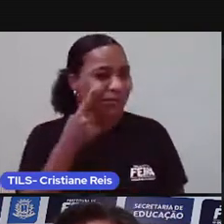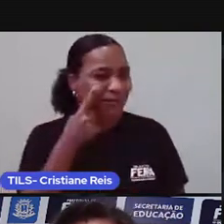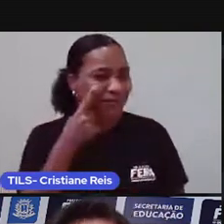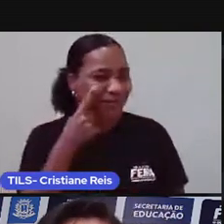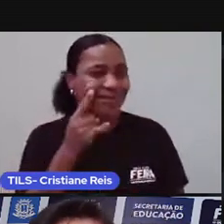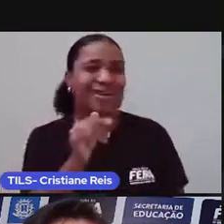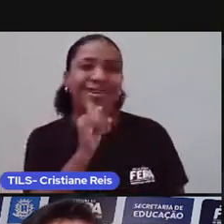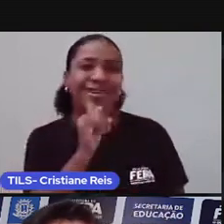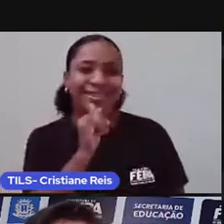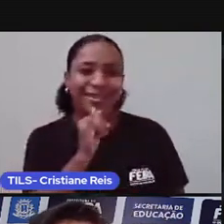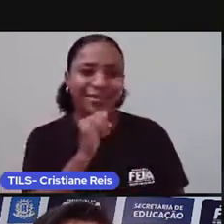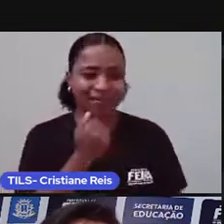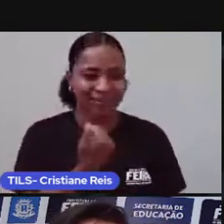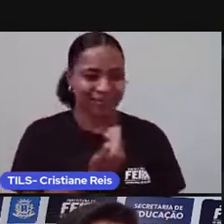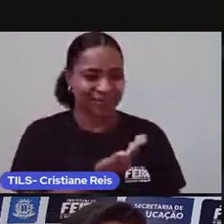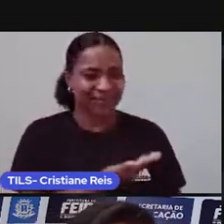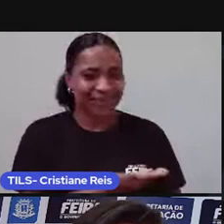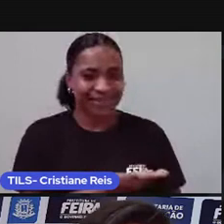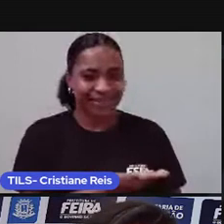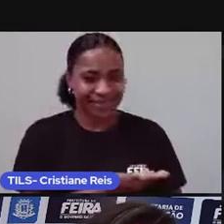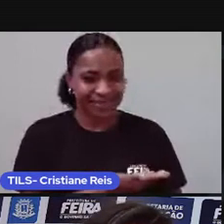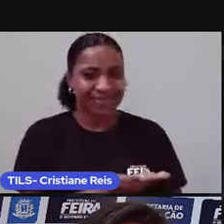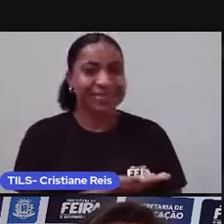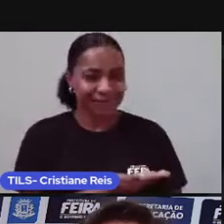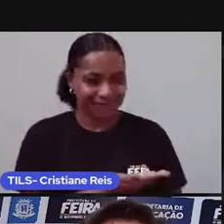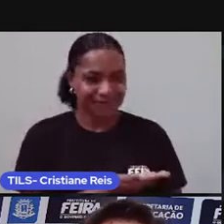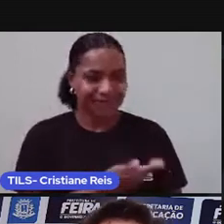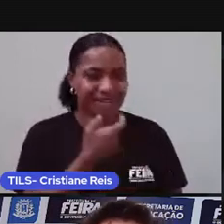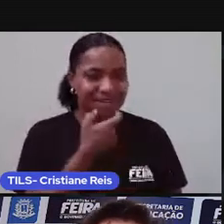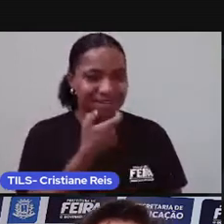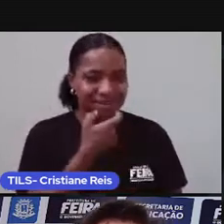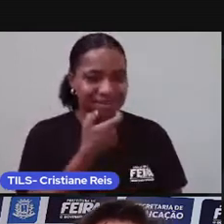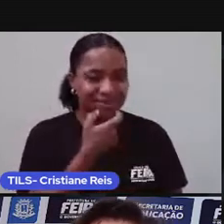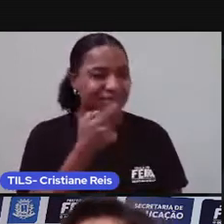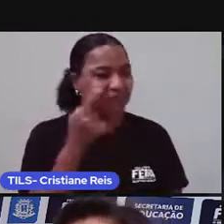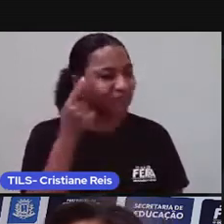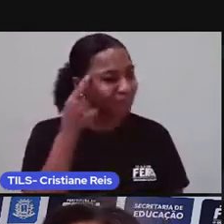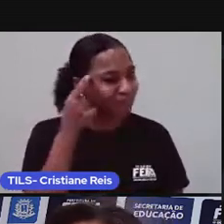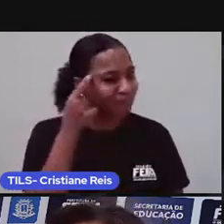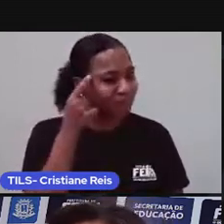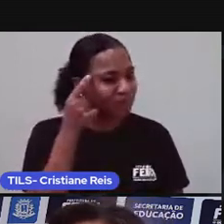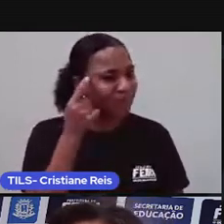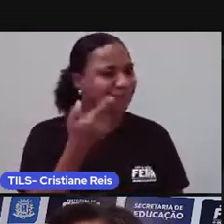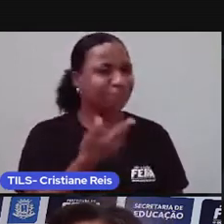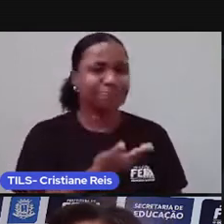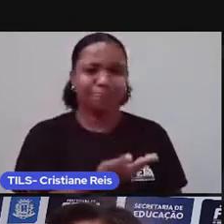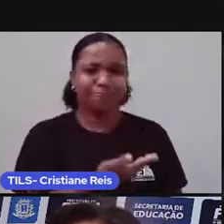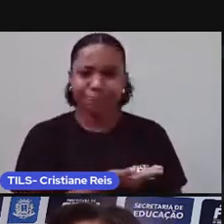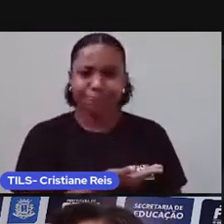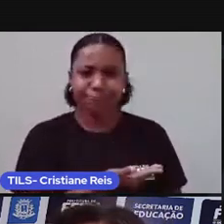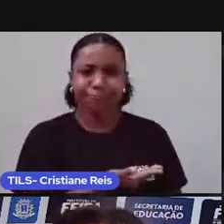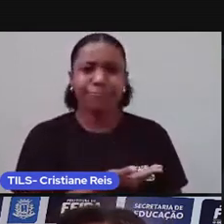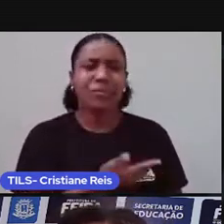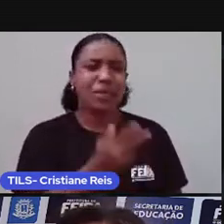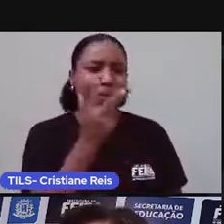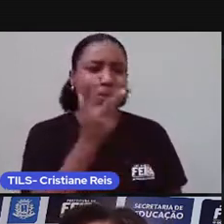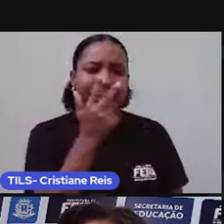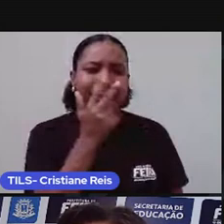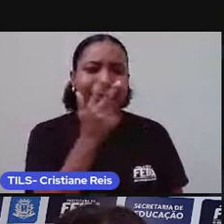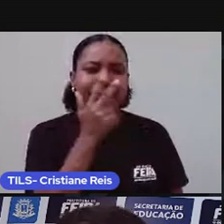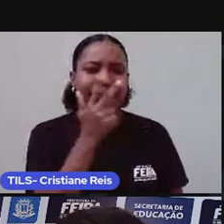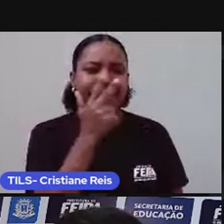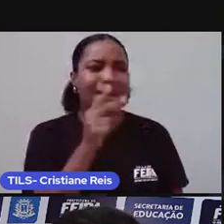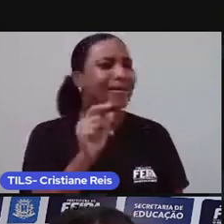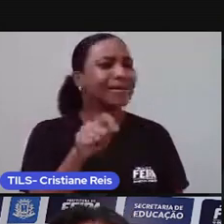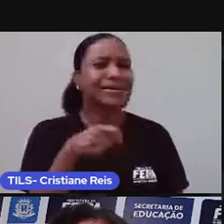exemplos. Experience. Pensa um pouquinho. Experience. Parece com qual palavra da